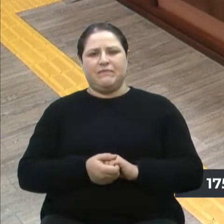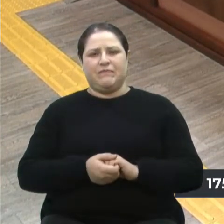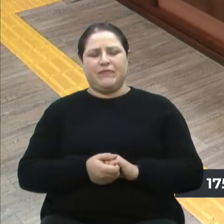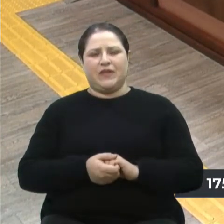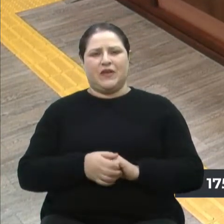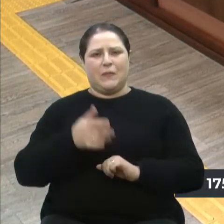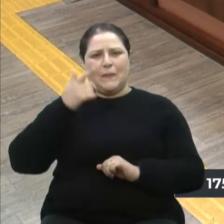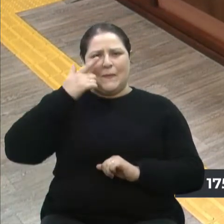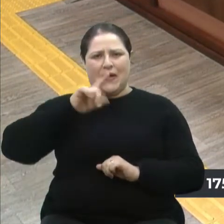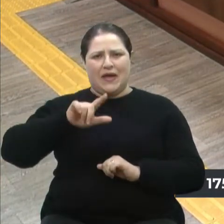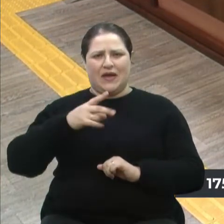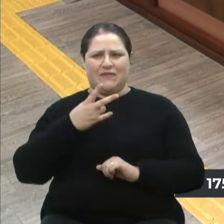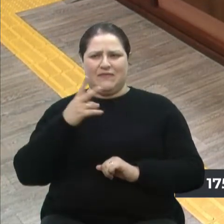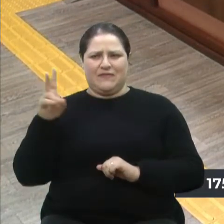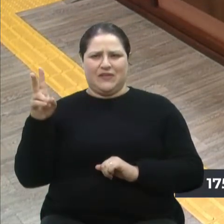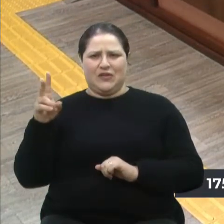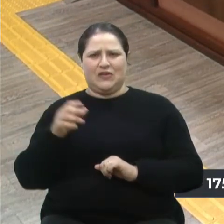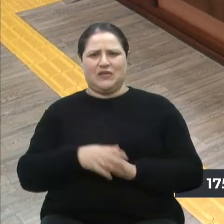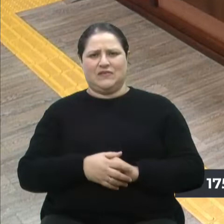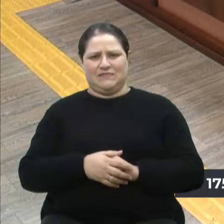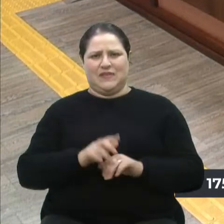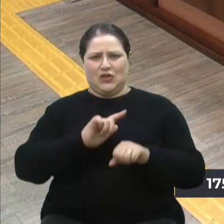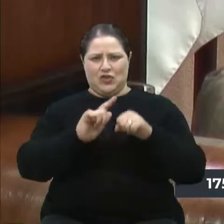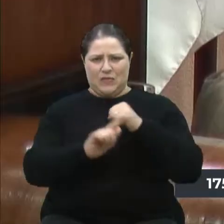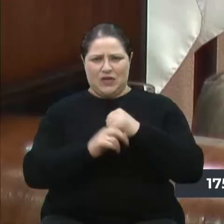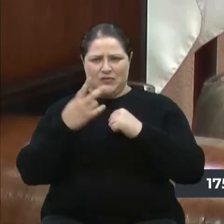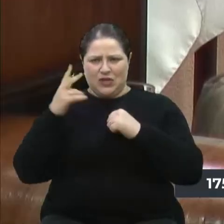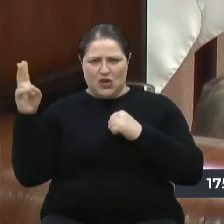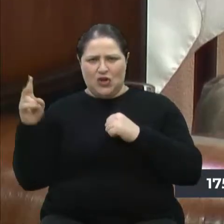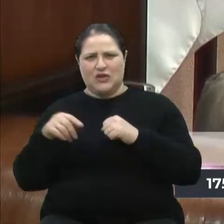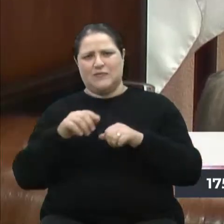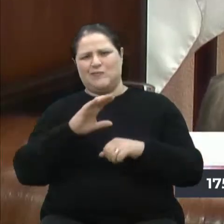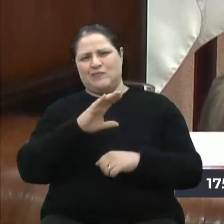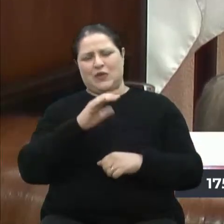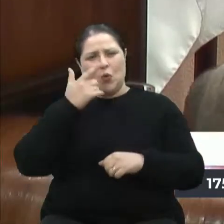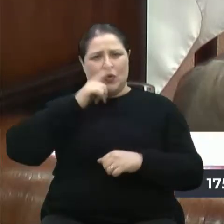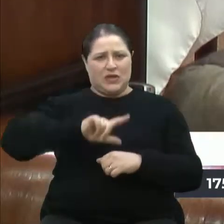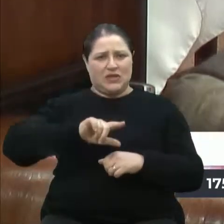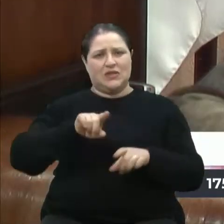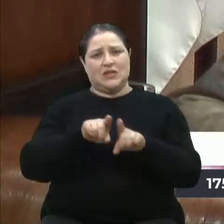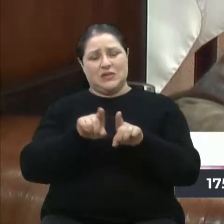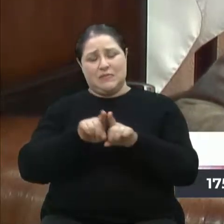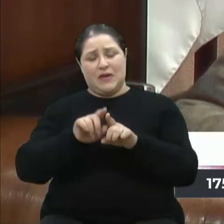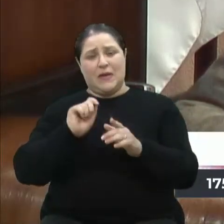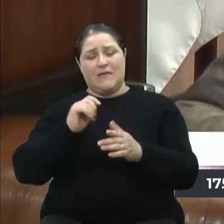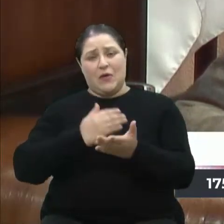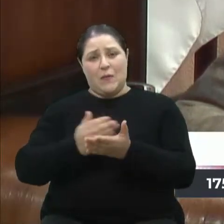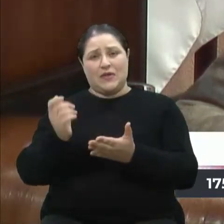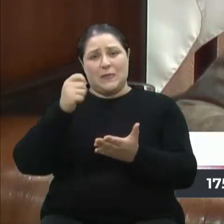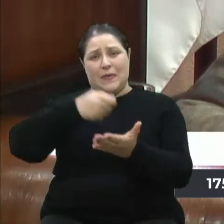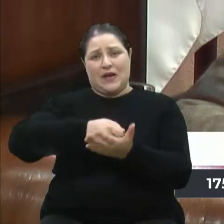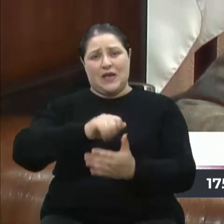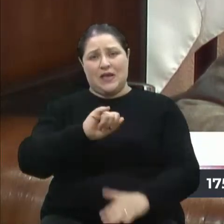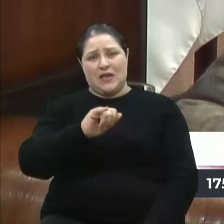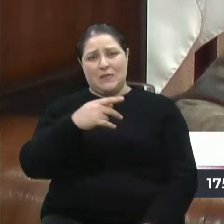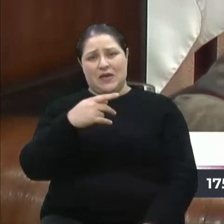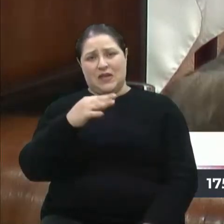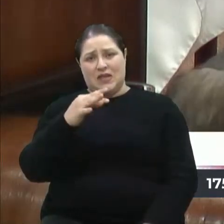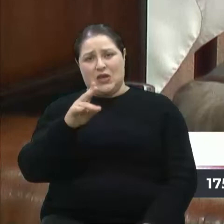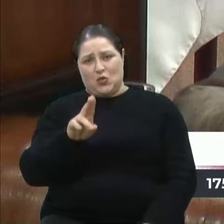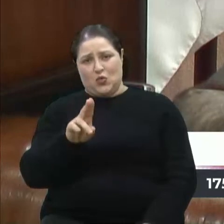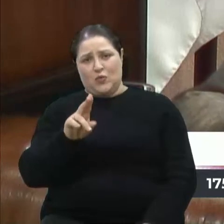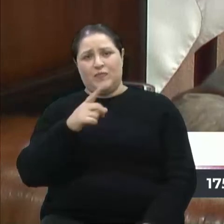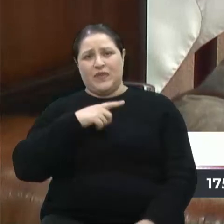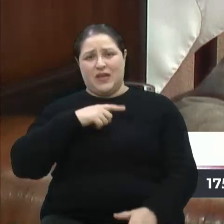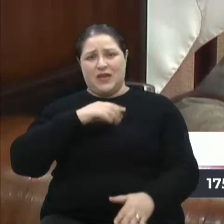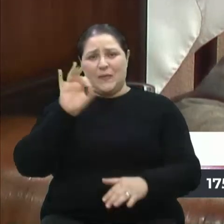Conquista e tantos outros passaram a pagar IPTU e, no IPTU, a taxa da coleta de lixo, que